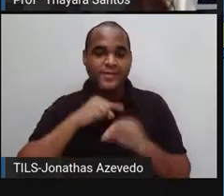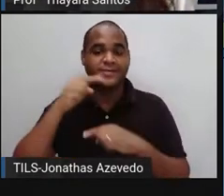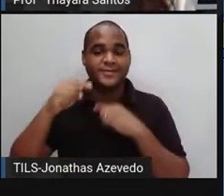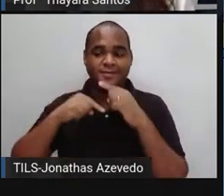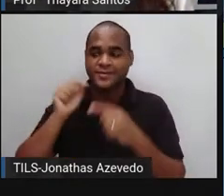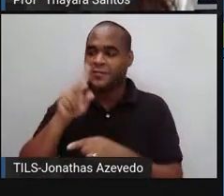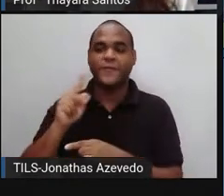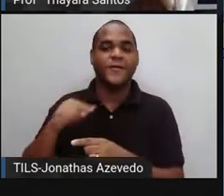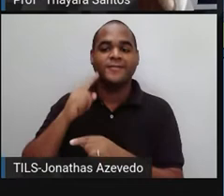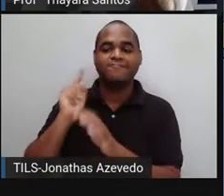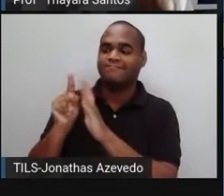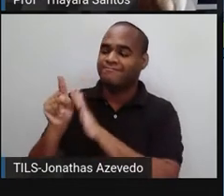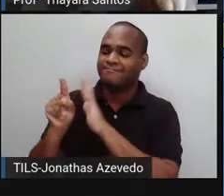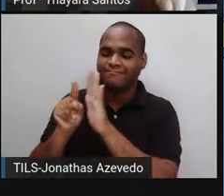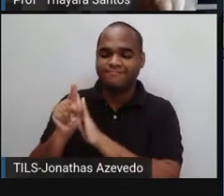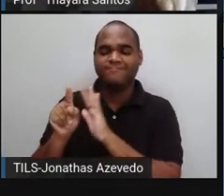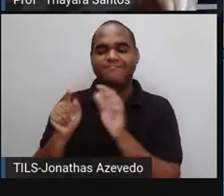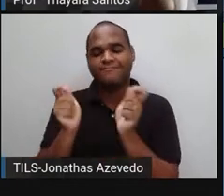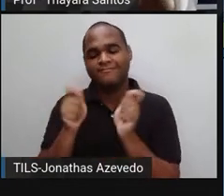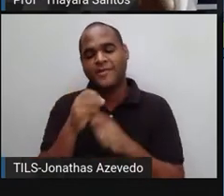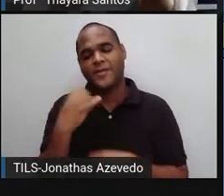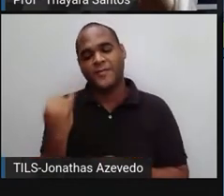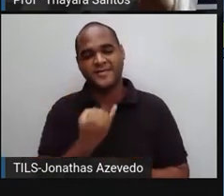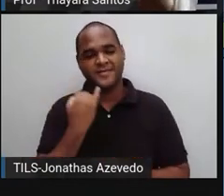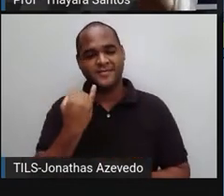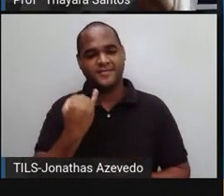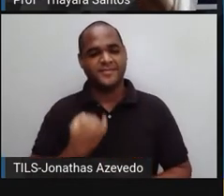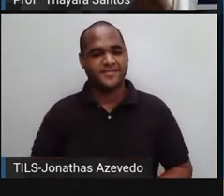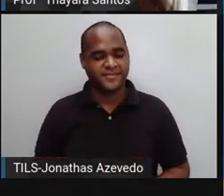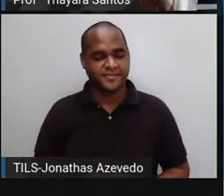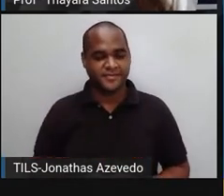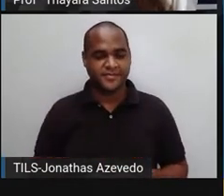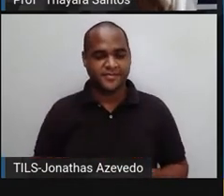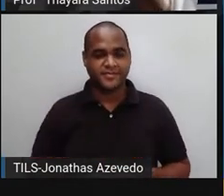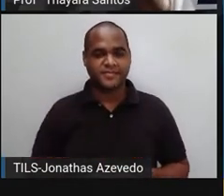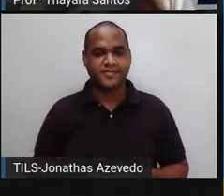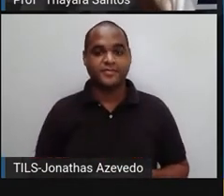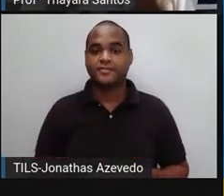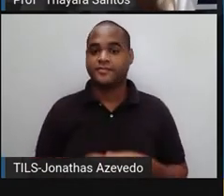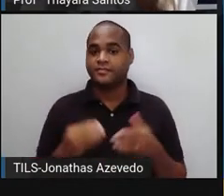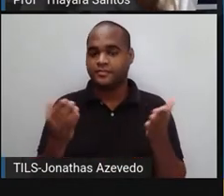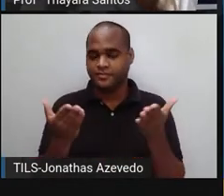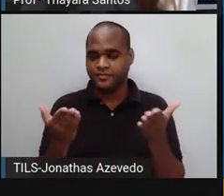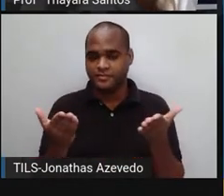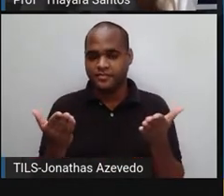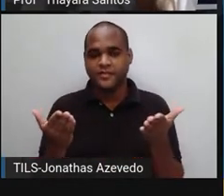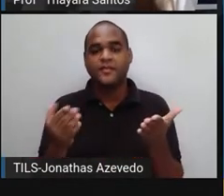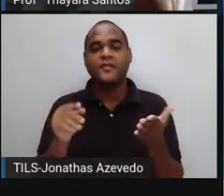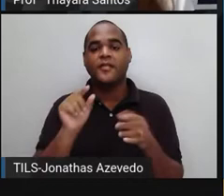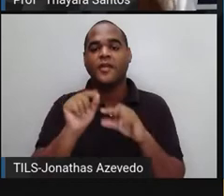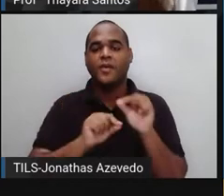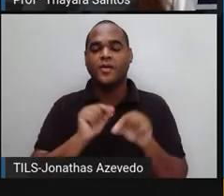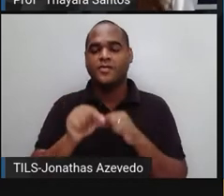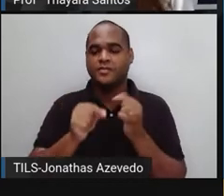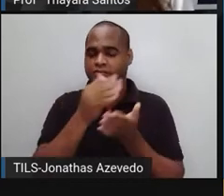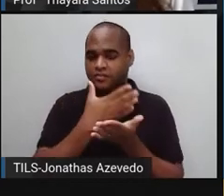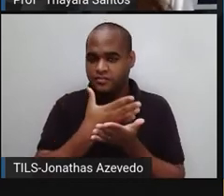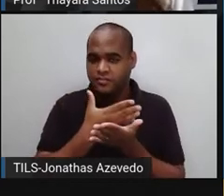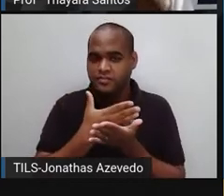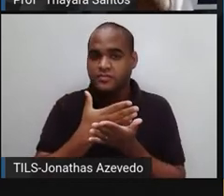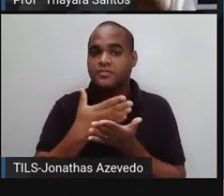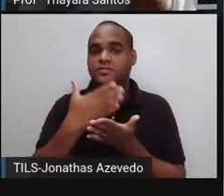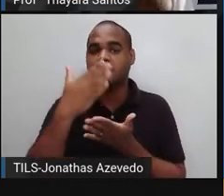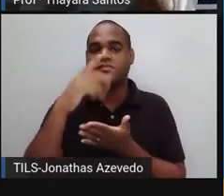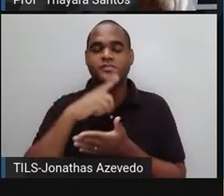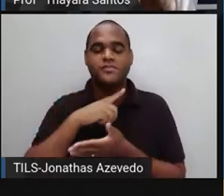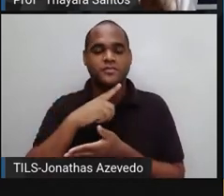com os professores. Então isso pra gente é muito importante. E agora sim, vamos de fato iniciar a nossa aula.